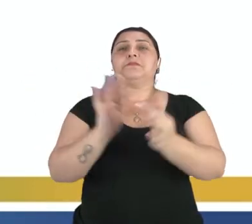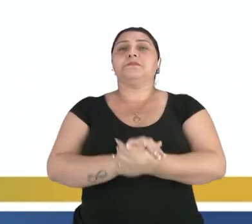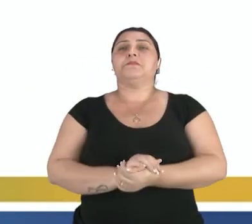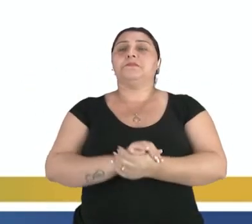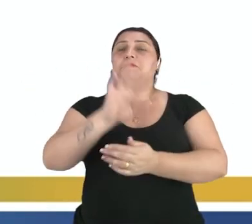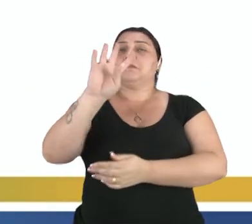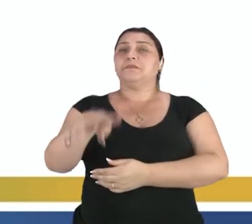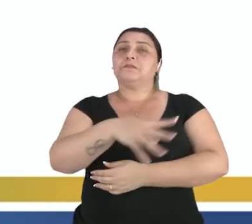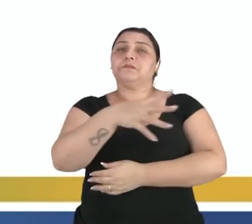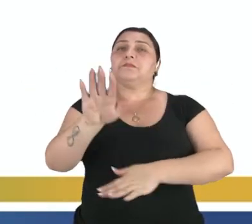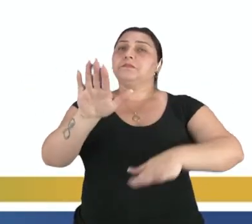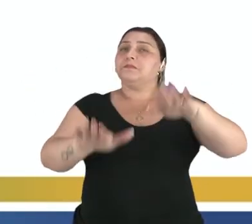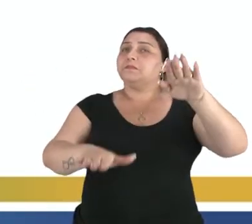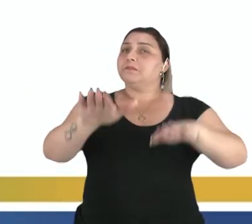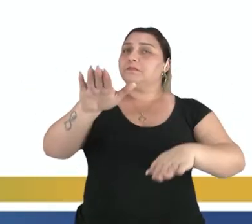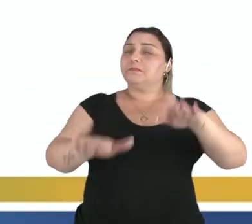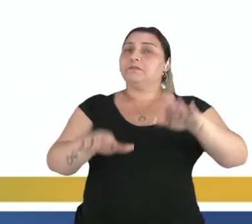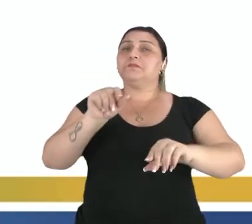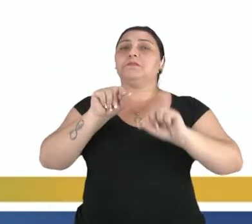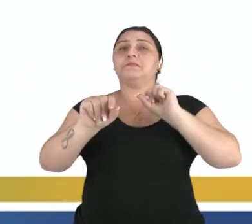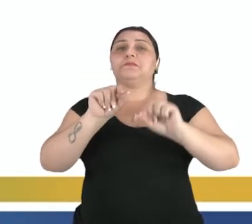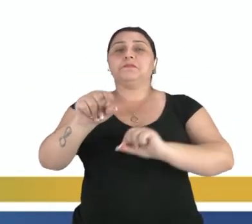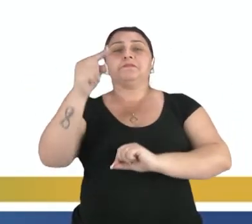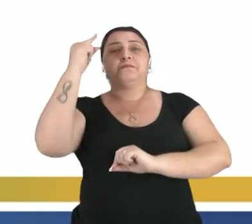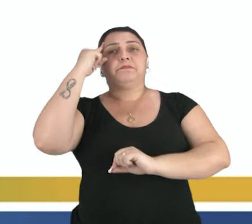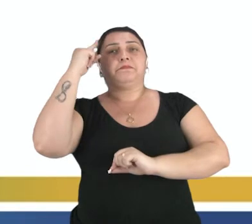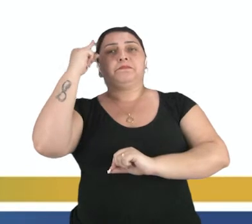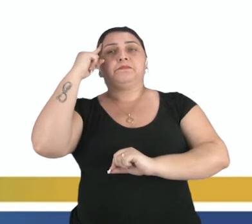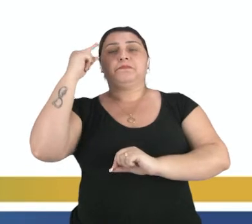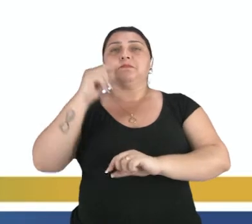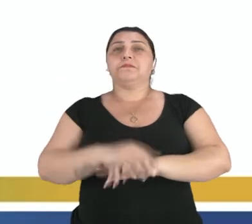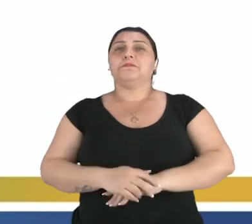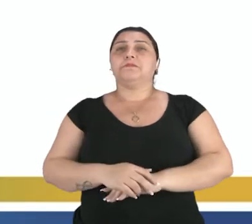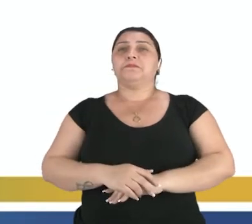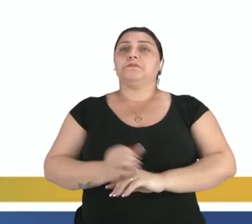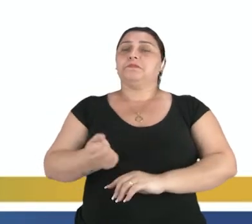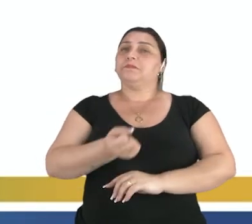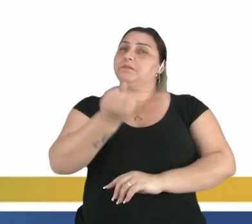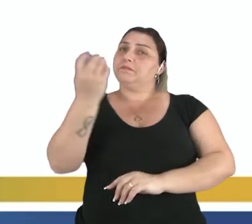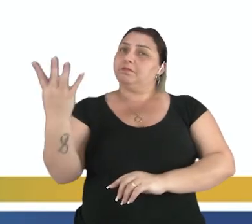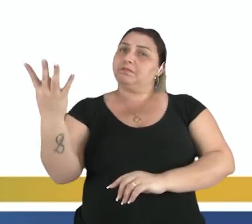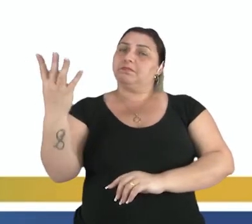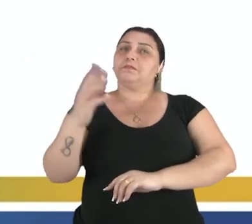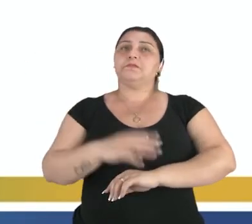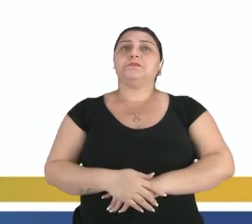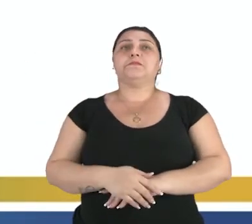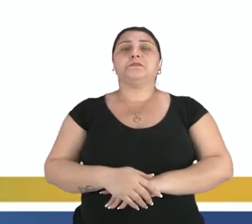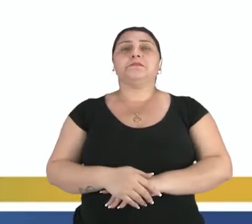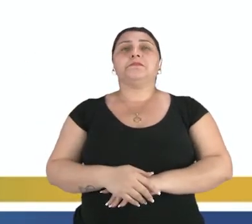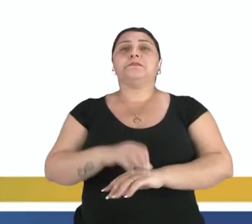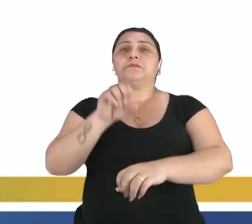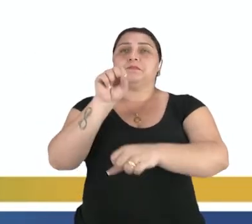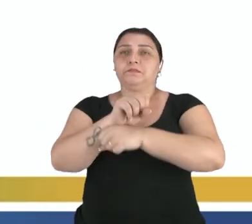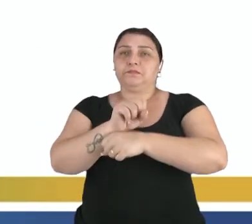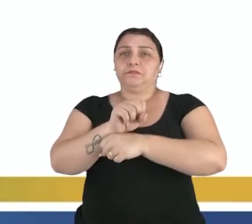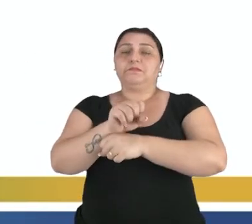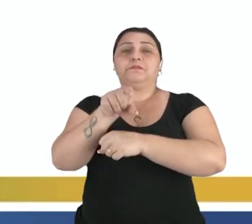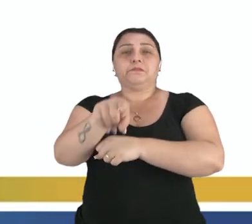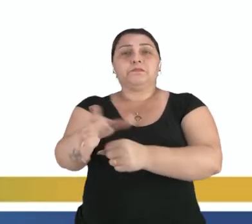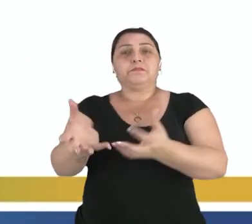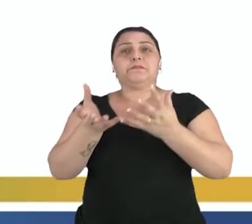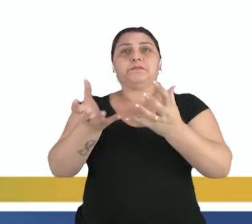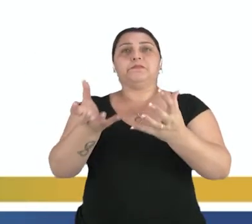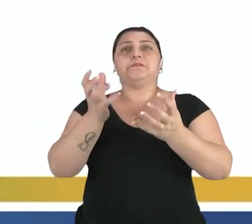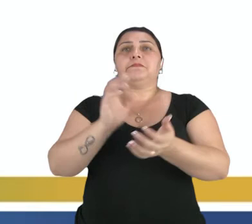E aí, vai de acordo com o que você pensar, ou o quantitativo desse intervalo que você